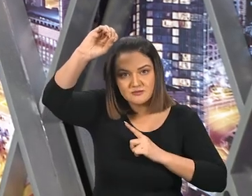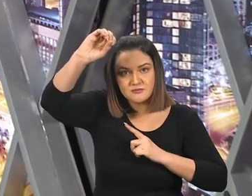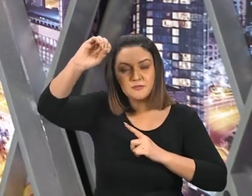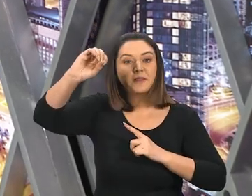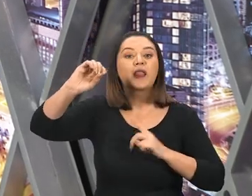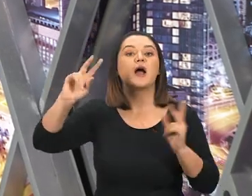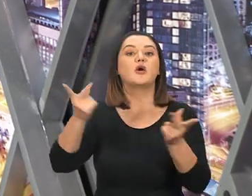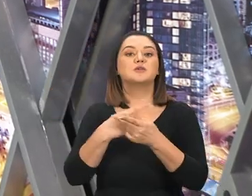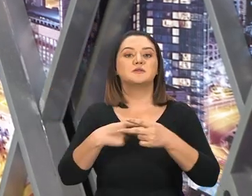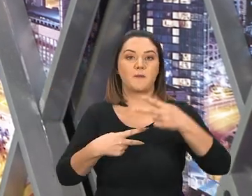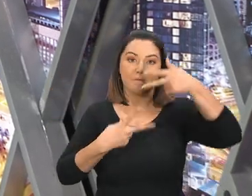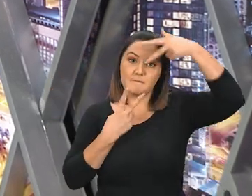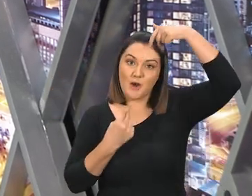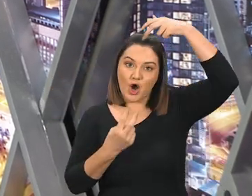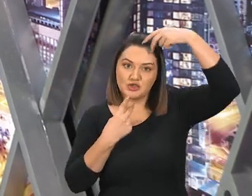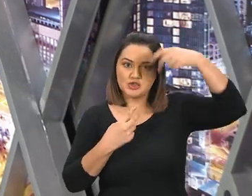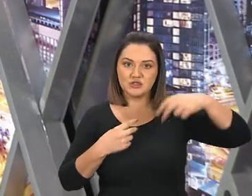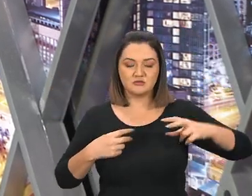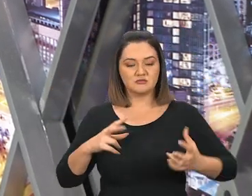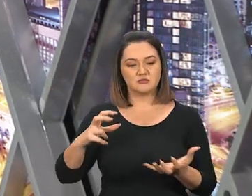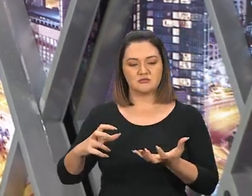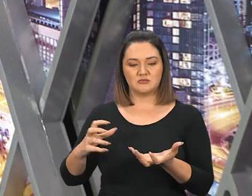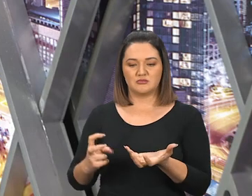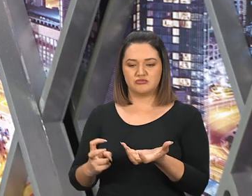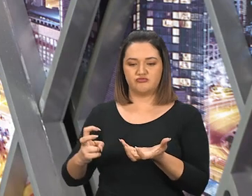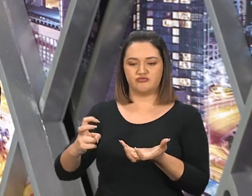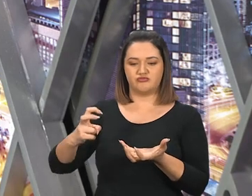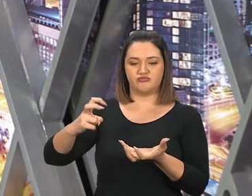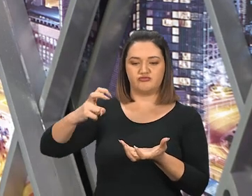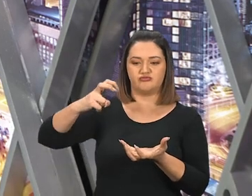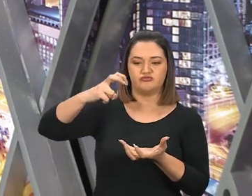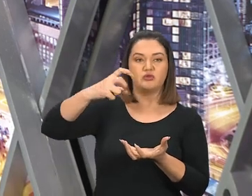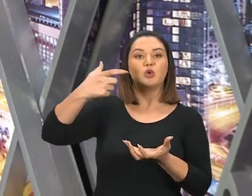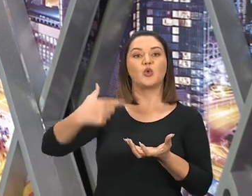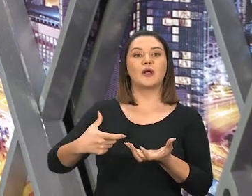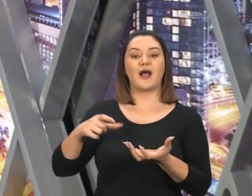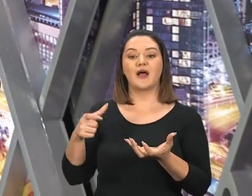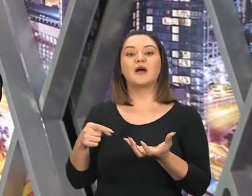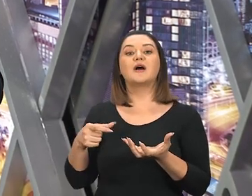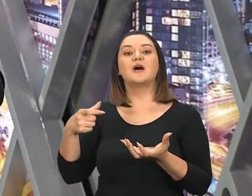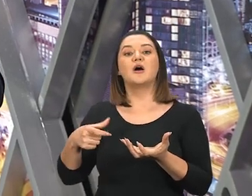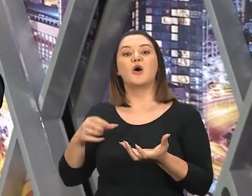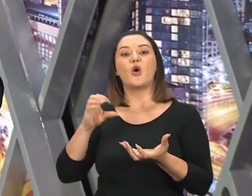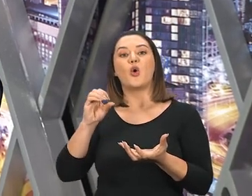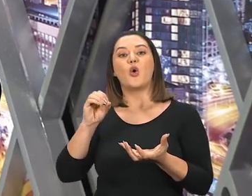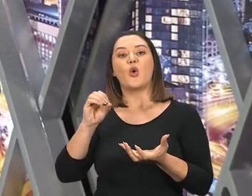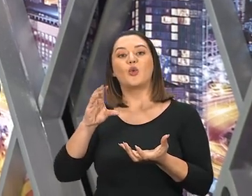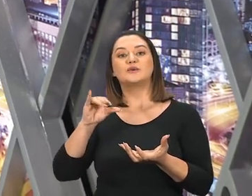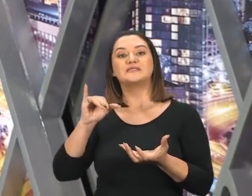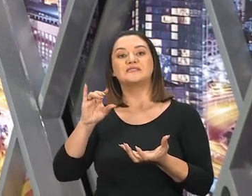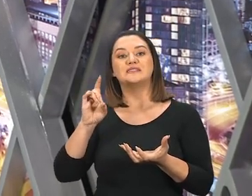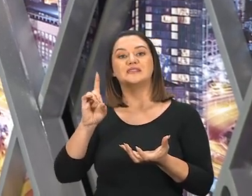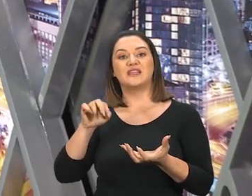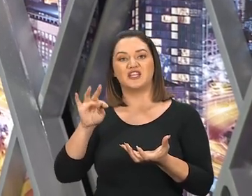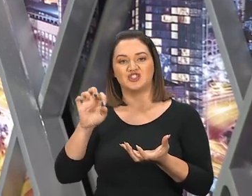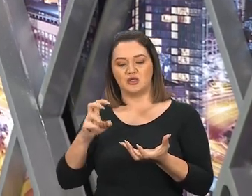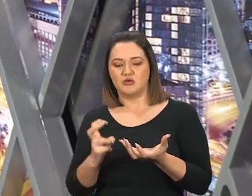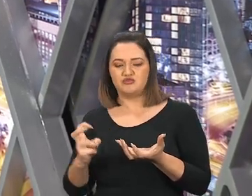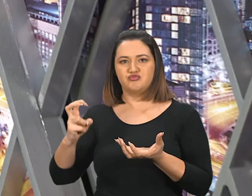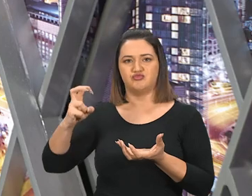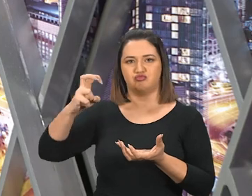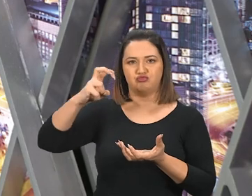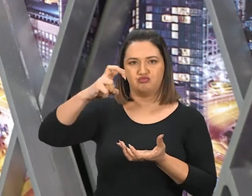E o verso 5 fala que o bode, Ele vinha do ocidente. Atenção, O bode vem do ocidente, Diz aqui,